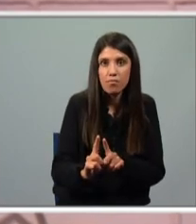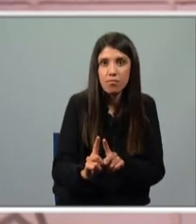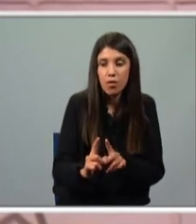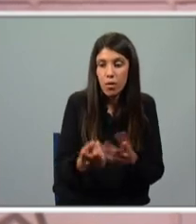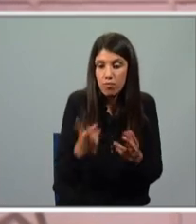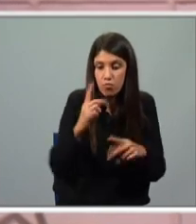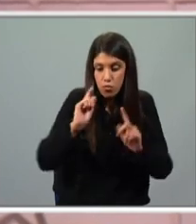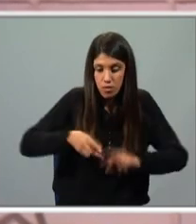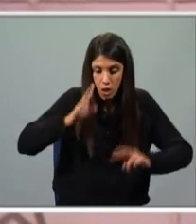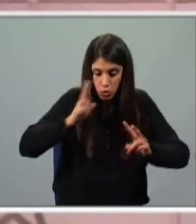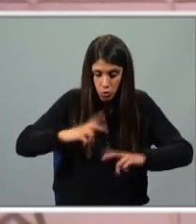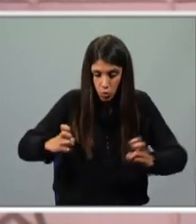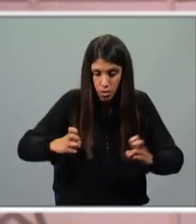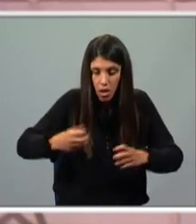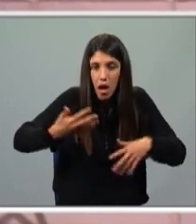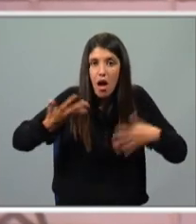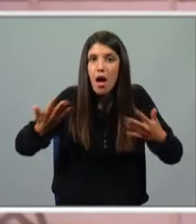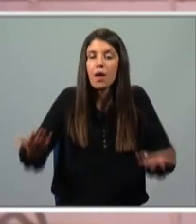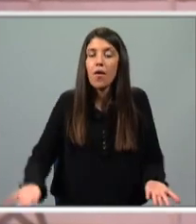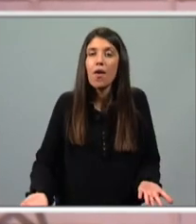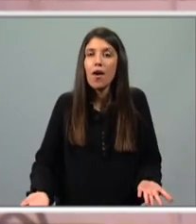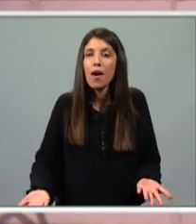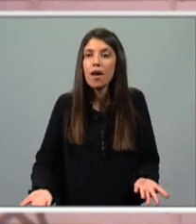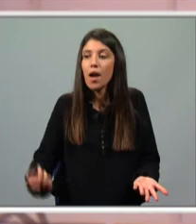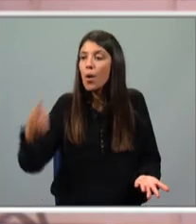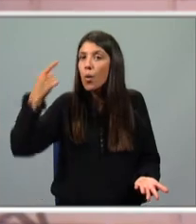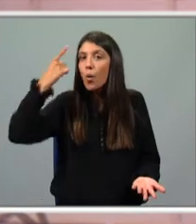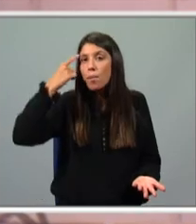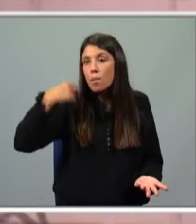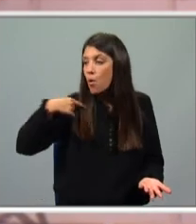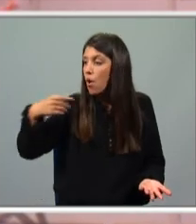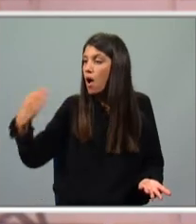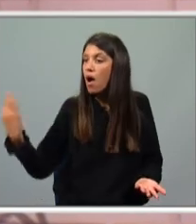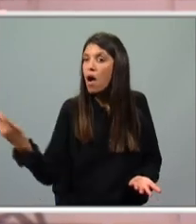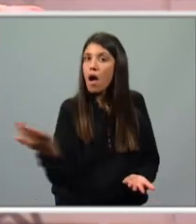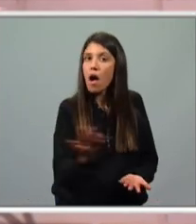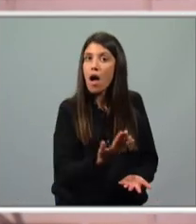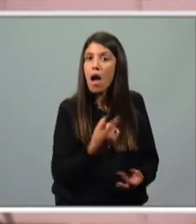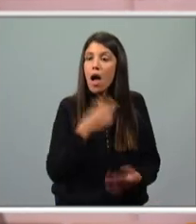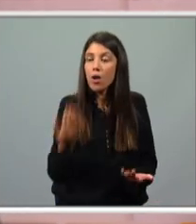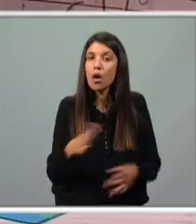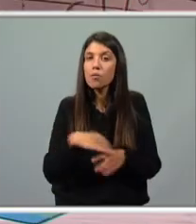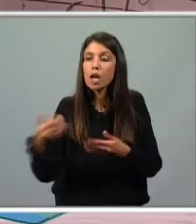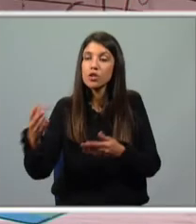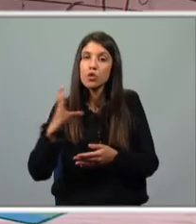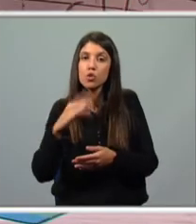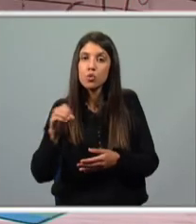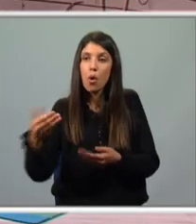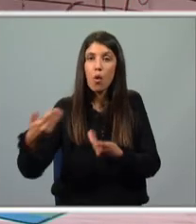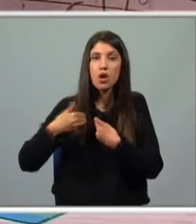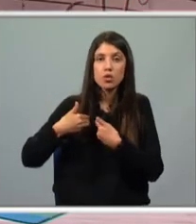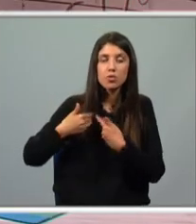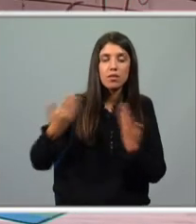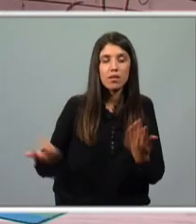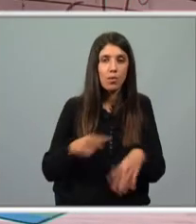agora, não é? Vão começar a ter consciência daquilo que os rodeia agora, com a ajuda do João. Então, vamos ver. Eu